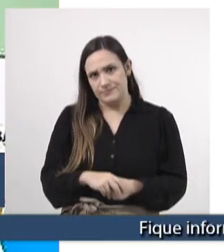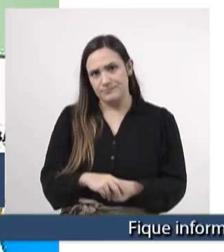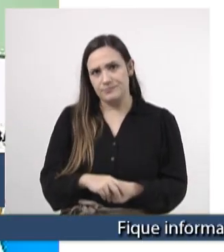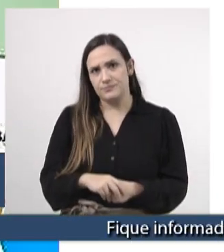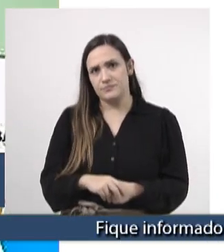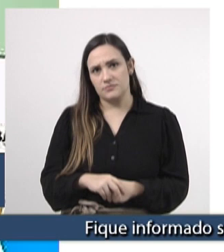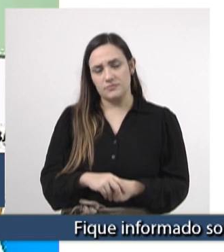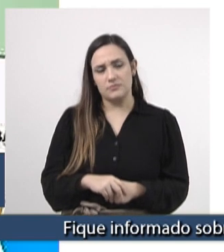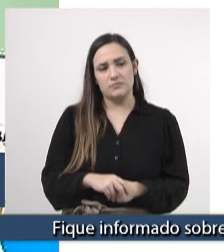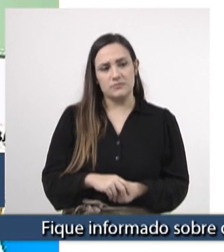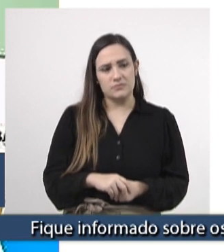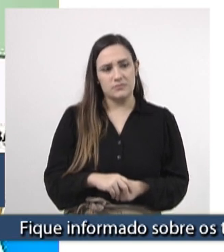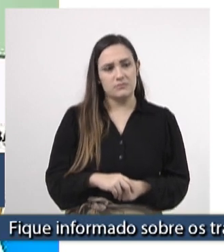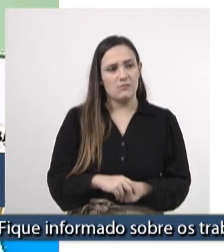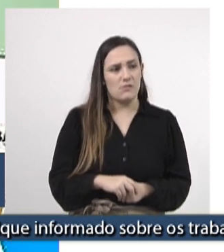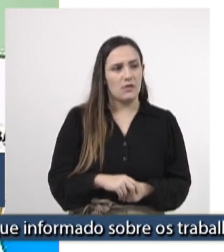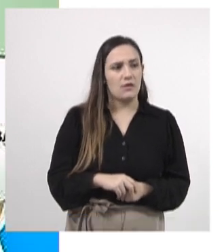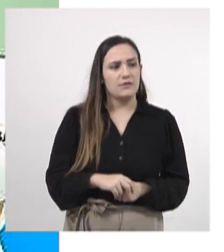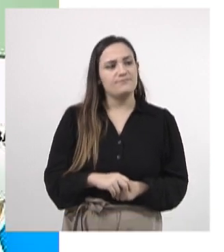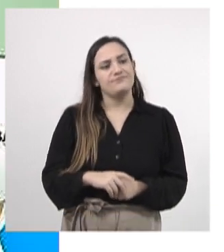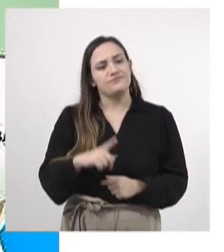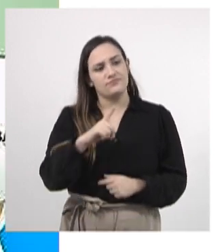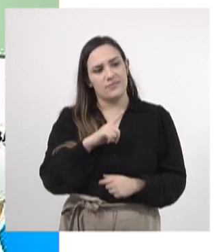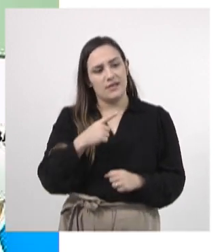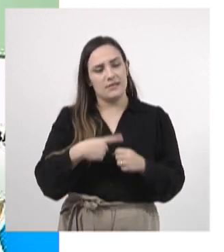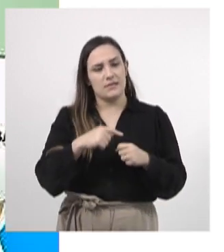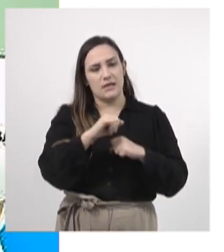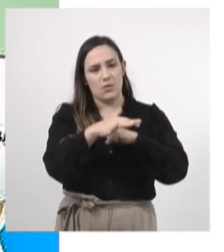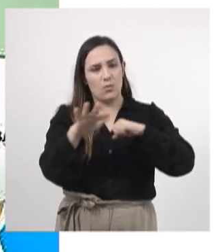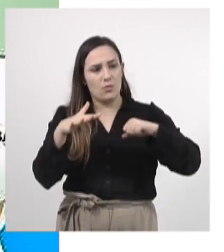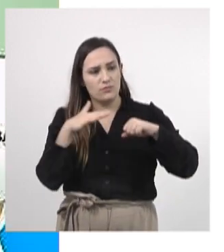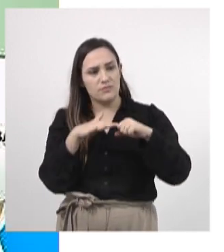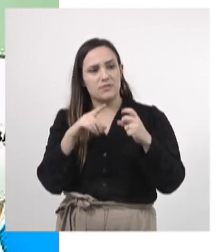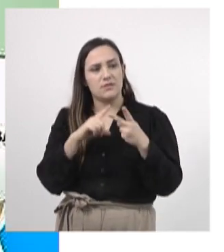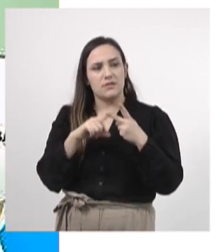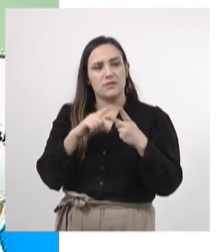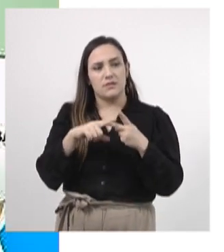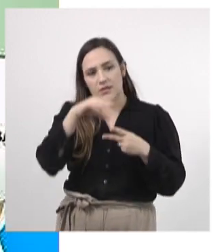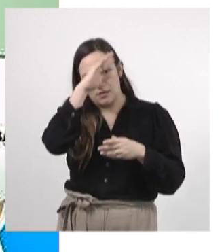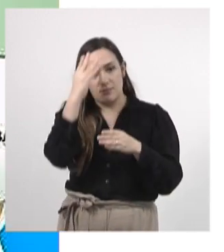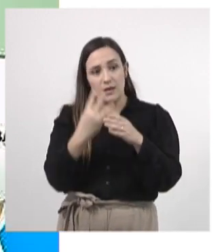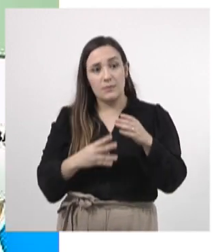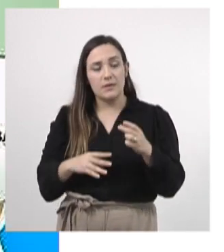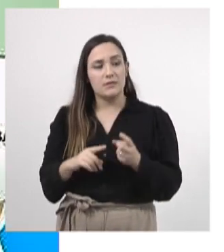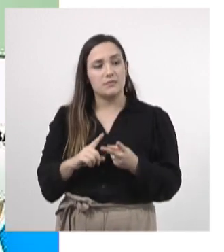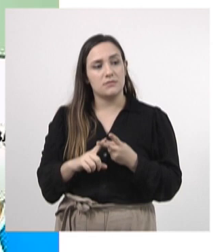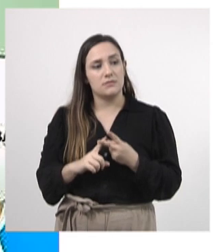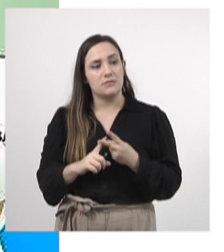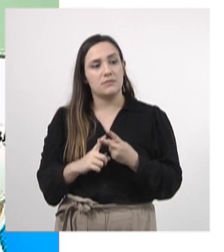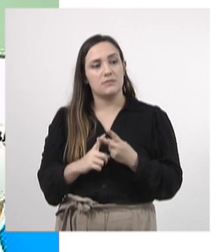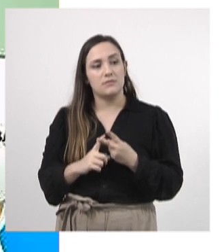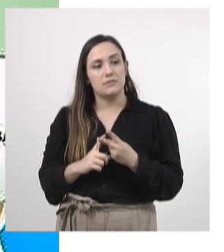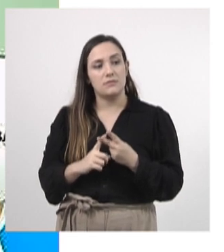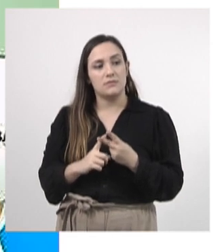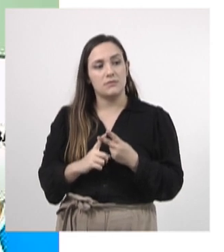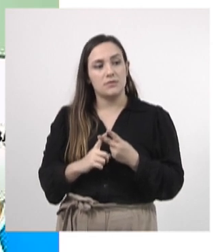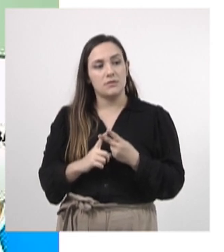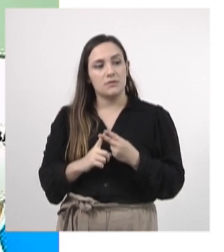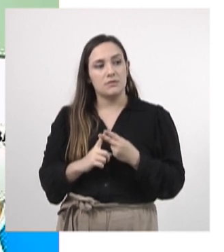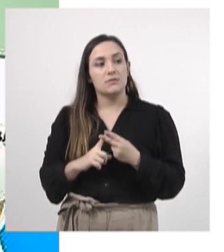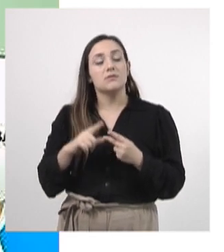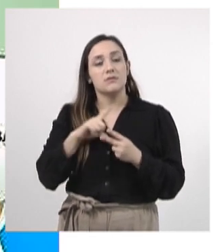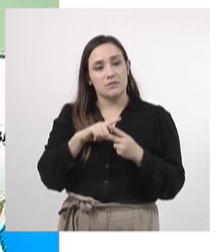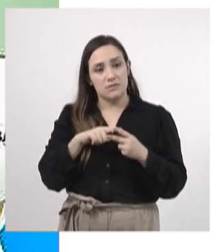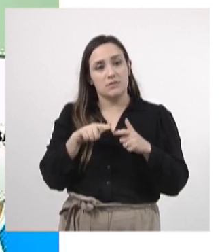Tem que subir no nosso Estado, vai passar ali por Iguatemi, Amambai, passa por áreas que seriam demarcadas por demarcações